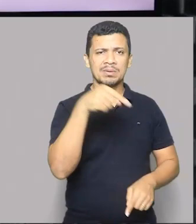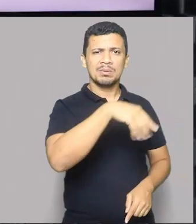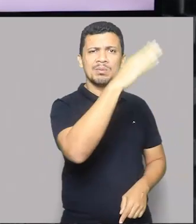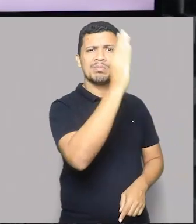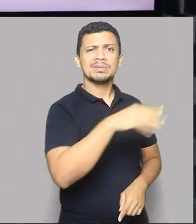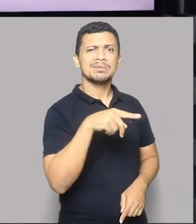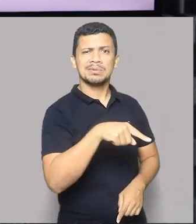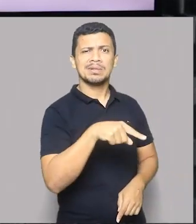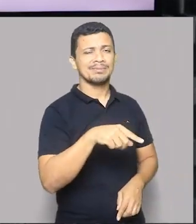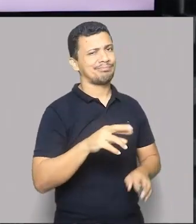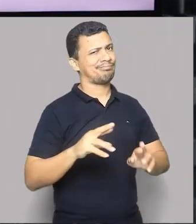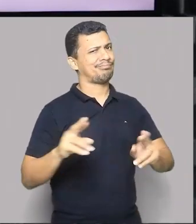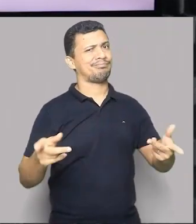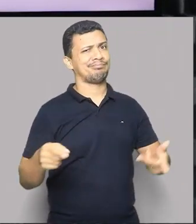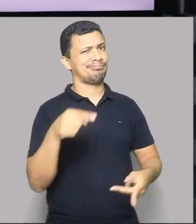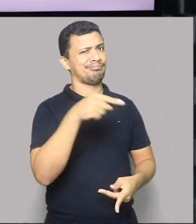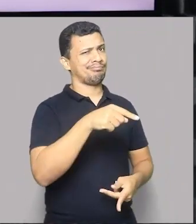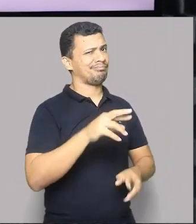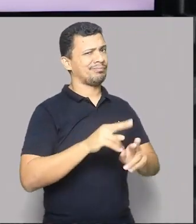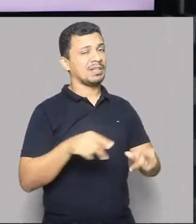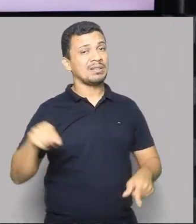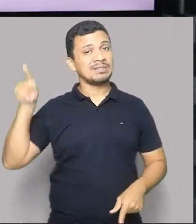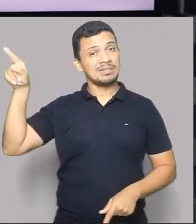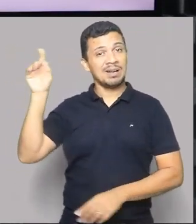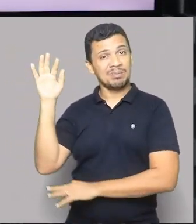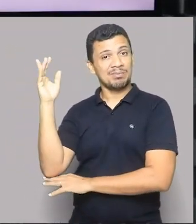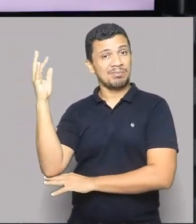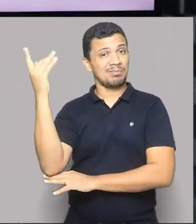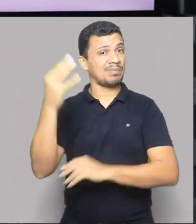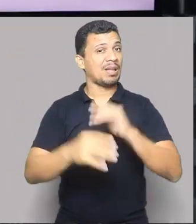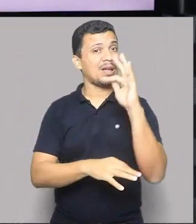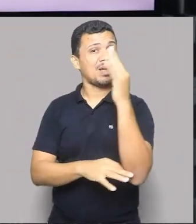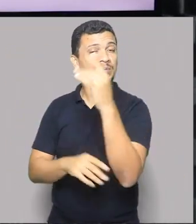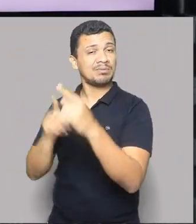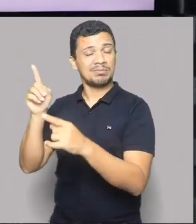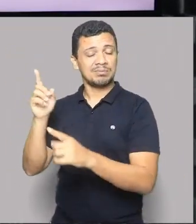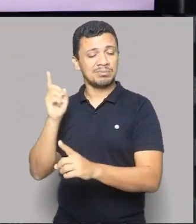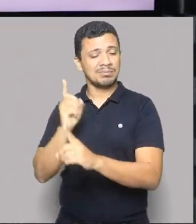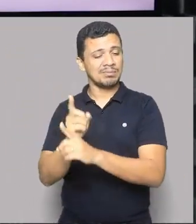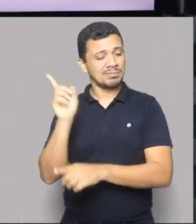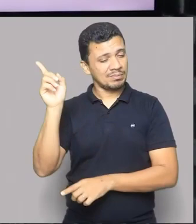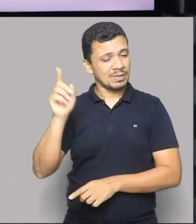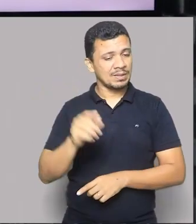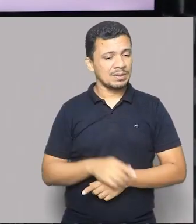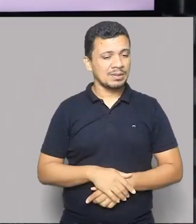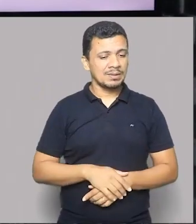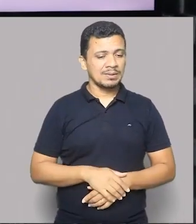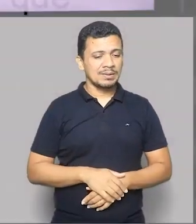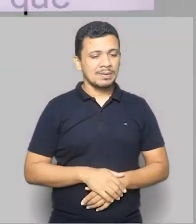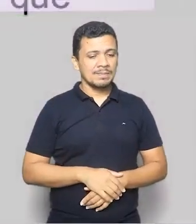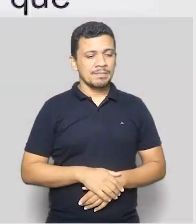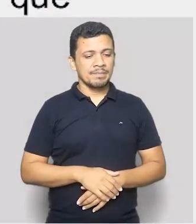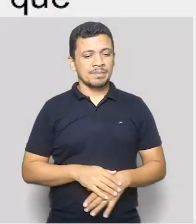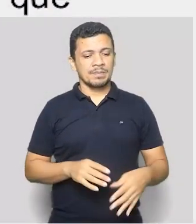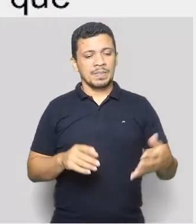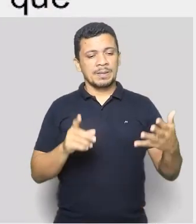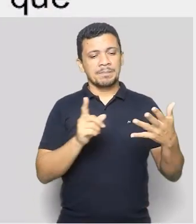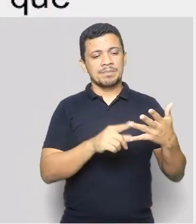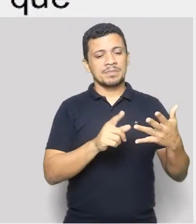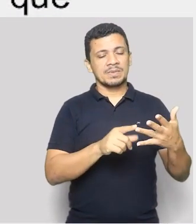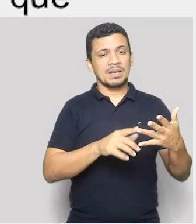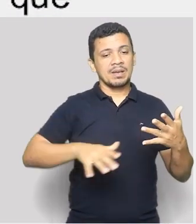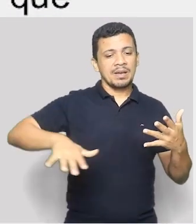É diferente, É zoológico, outra coisa. Estou falando ali, normal, ok? É um espaço